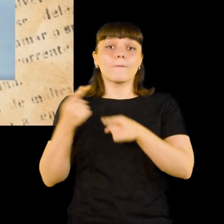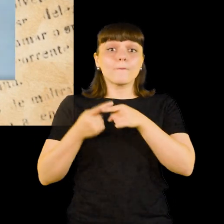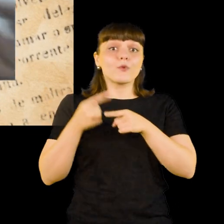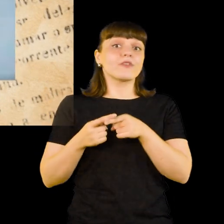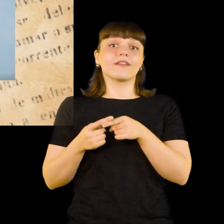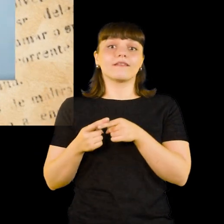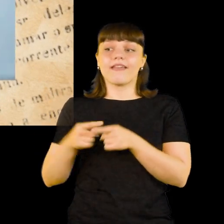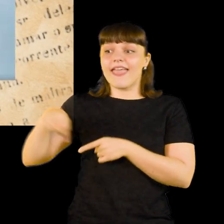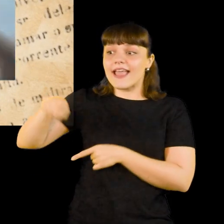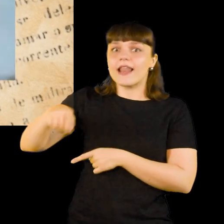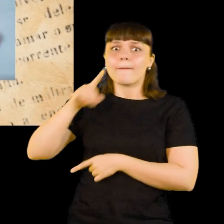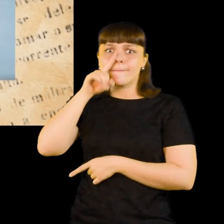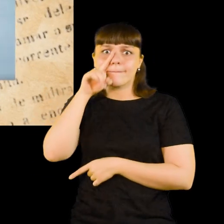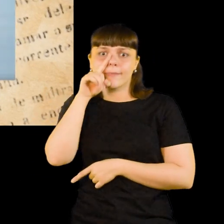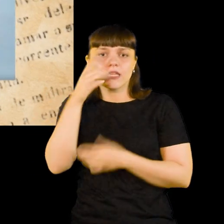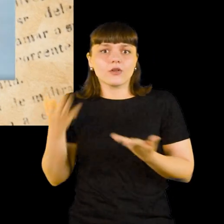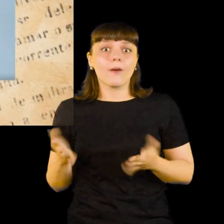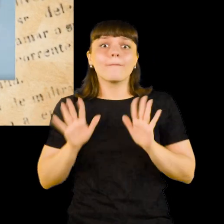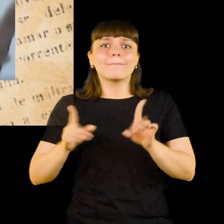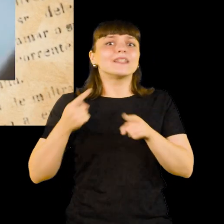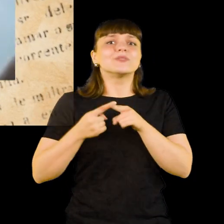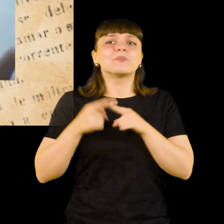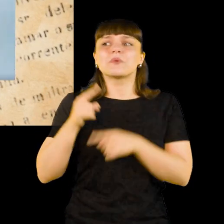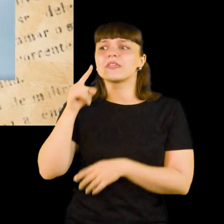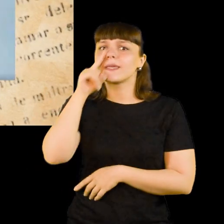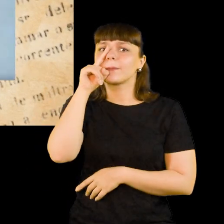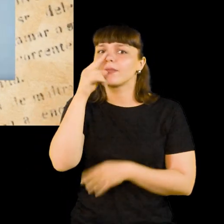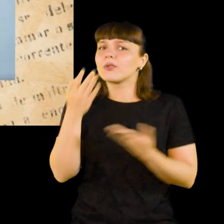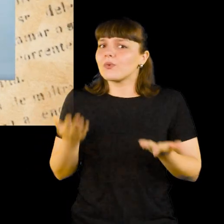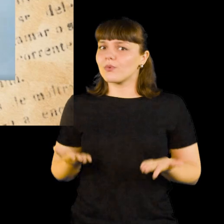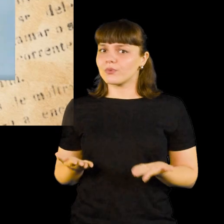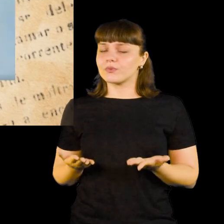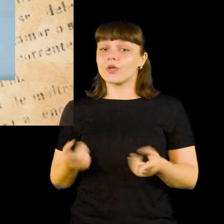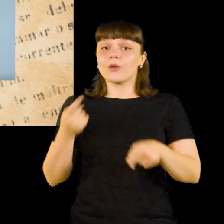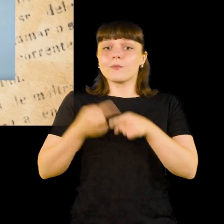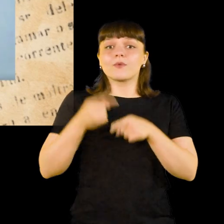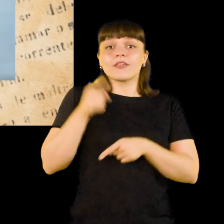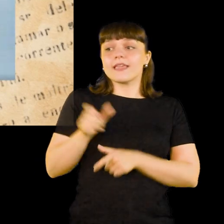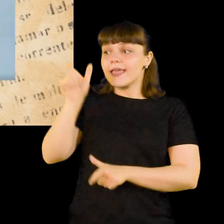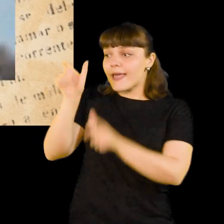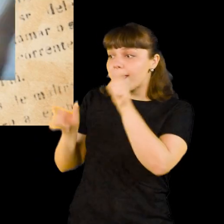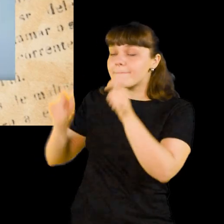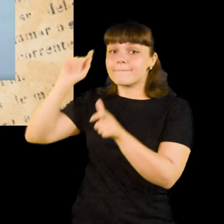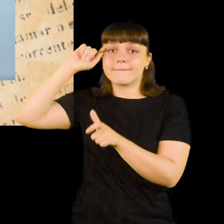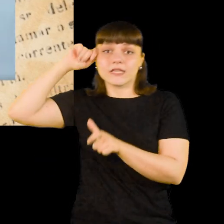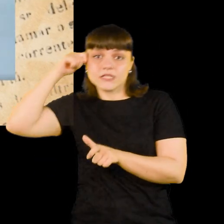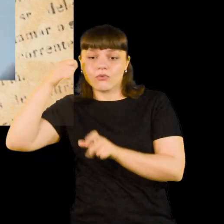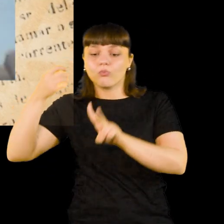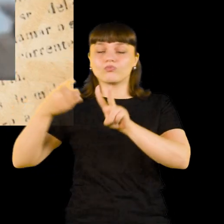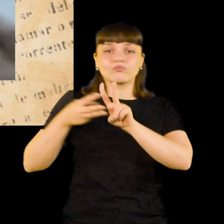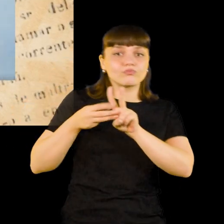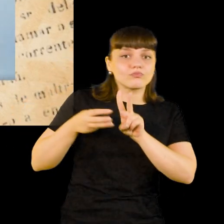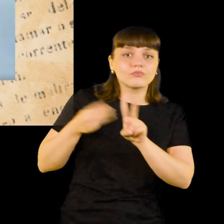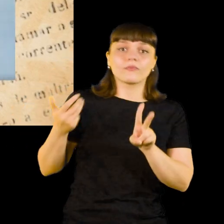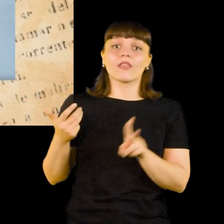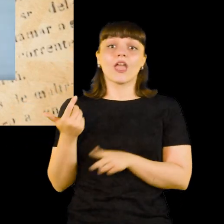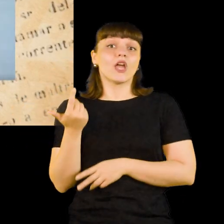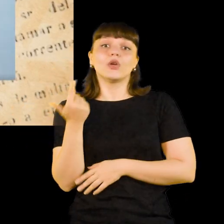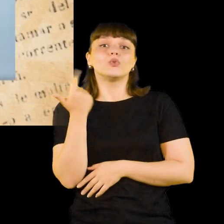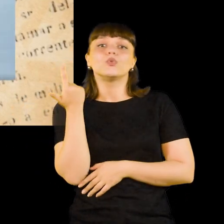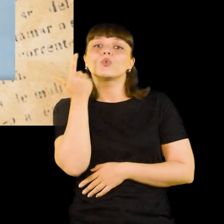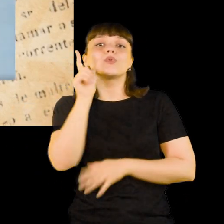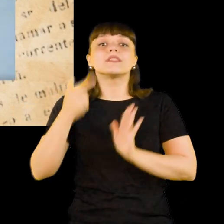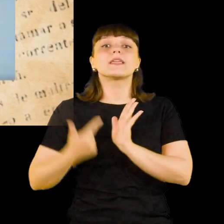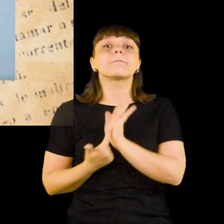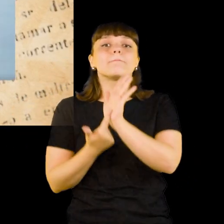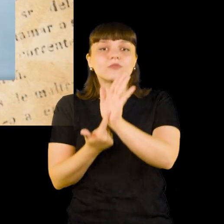porque eram considerados pessoas perigosas. Por que eram perigosas? Porque eram pessoas negras, indígenas, que